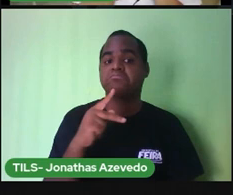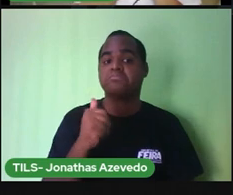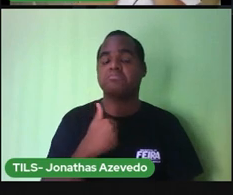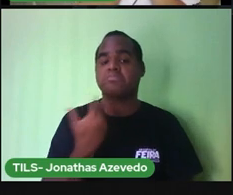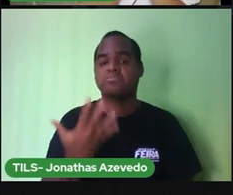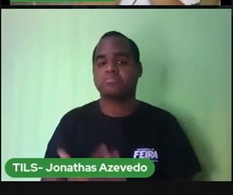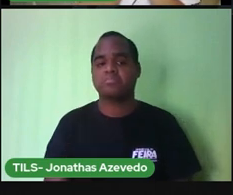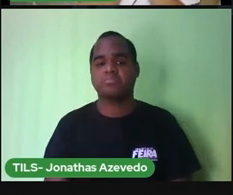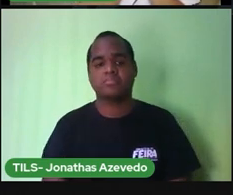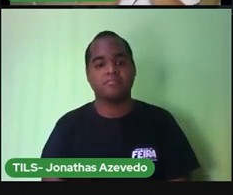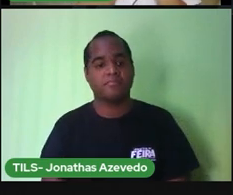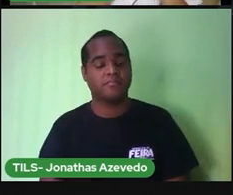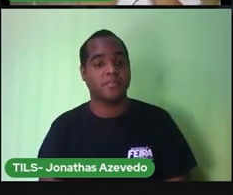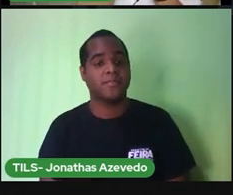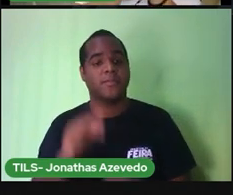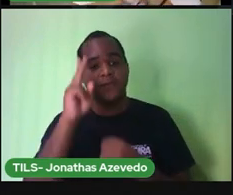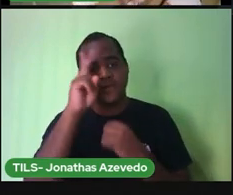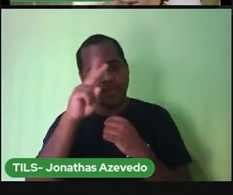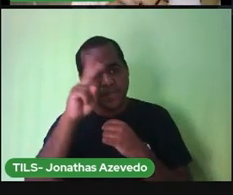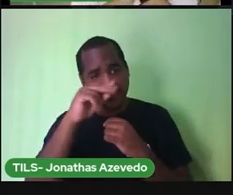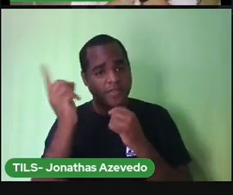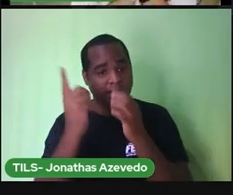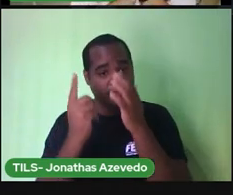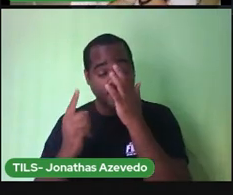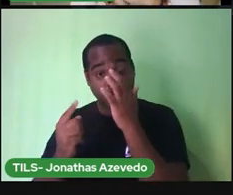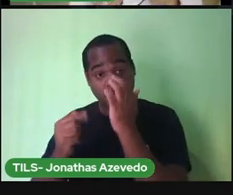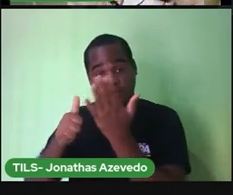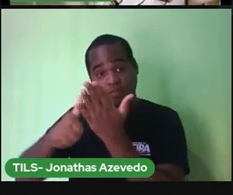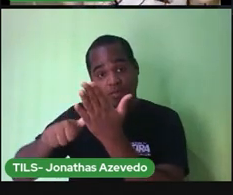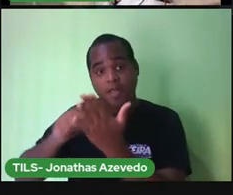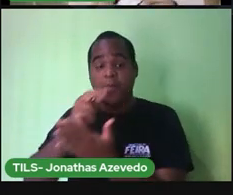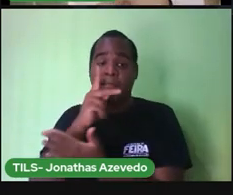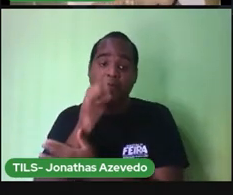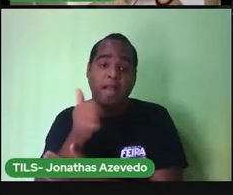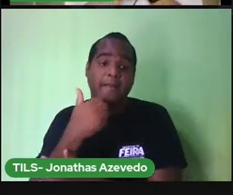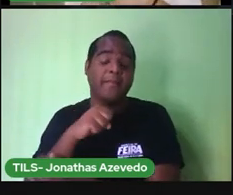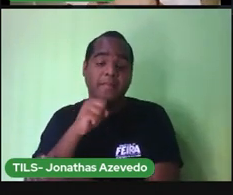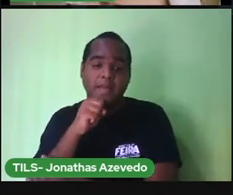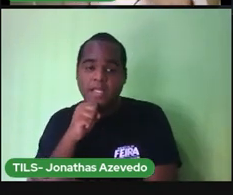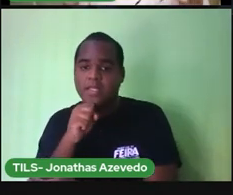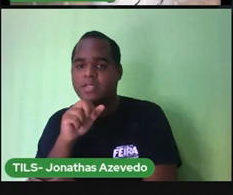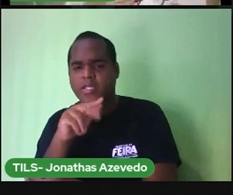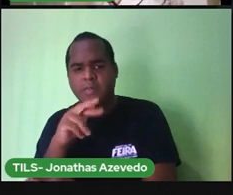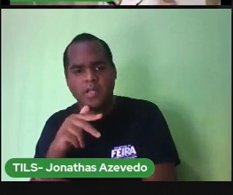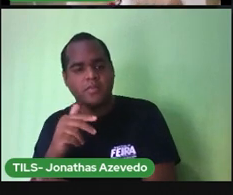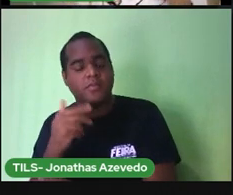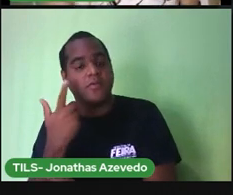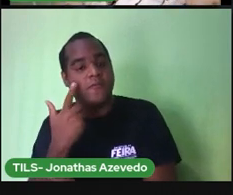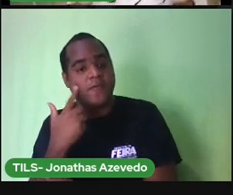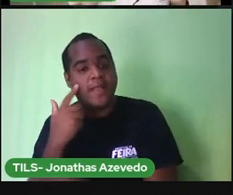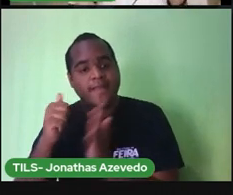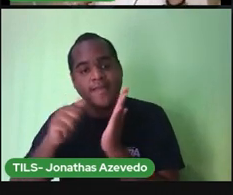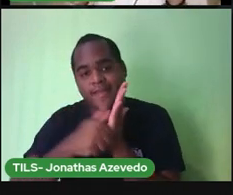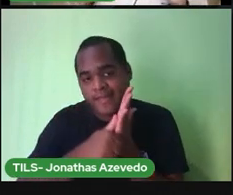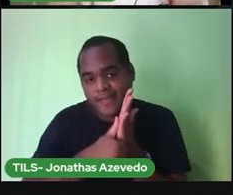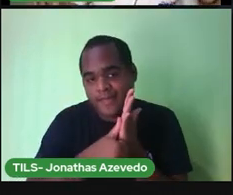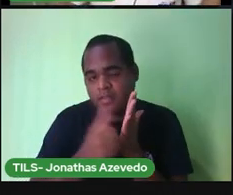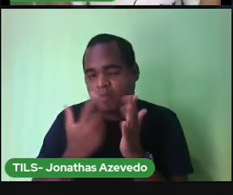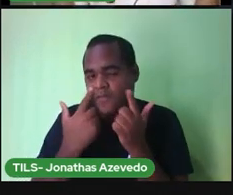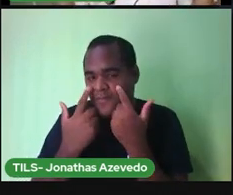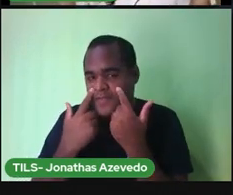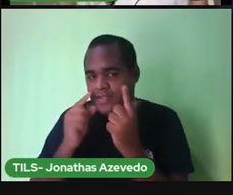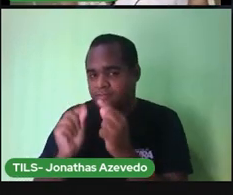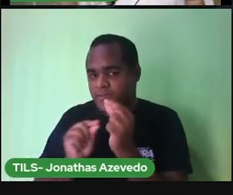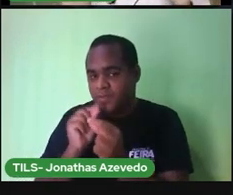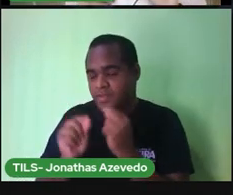Ai, Pró, eu não lembro. Corre e pede ajuda ao papai, à mamãe, ao seu irmão. Olha aí no documento direitinho